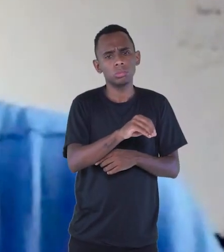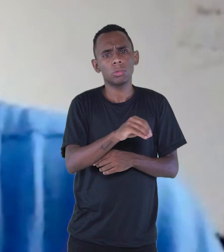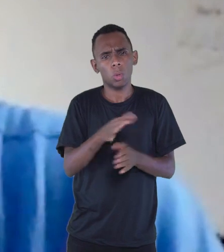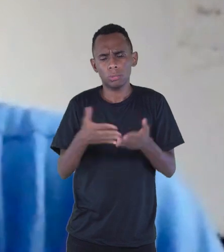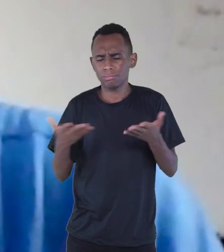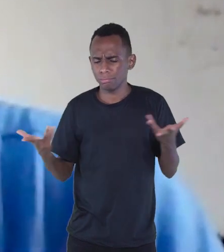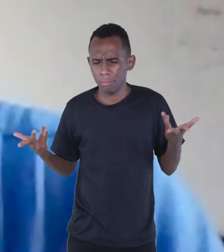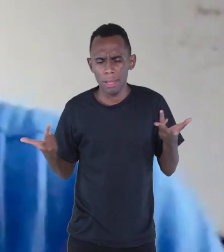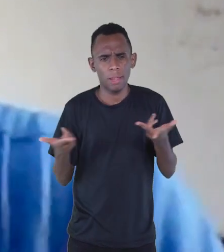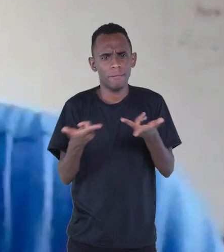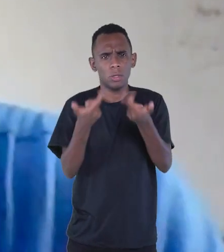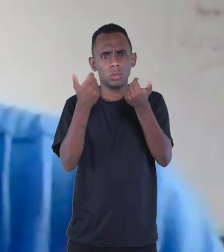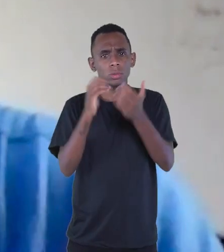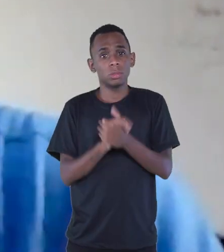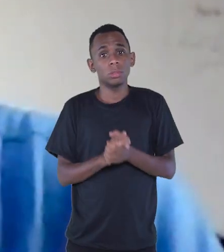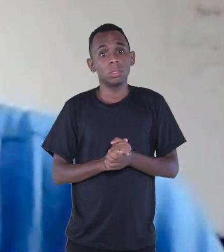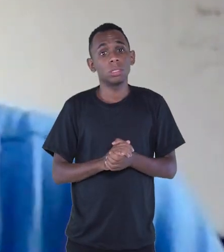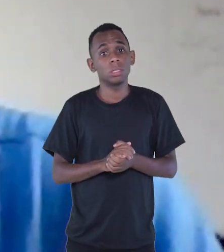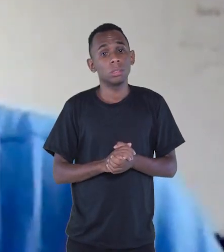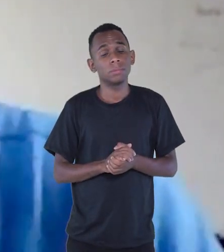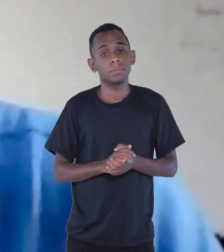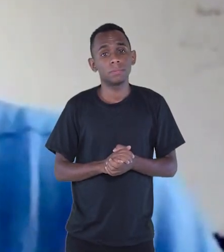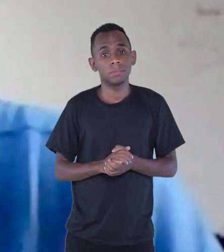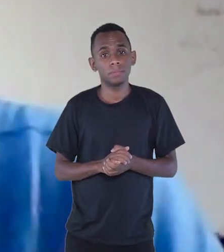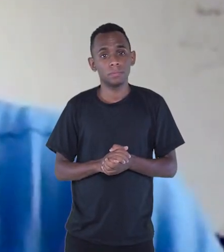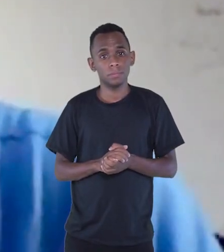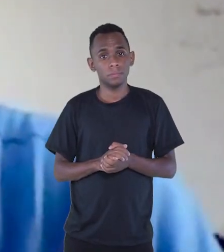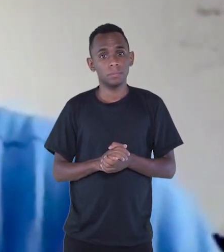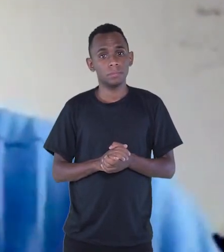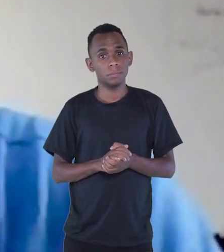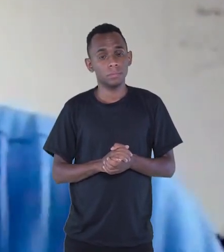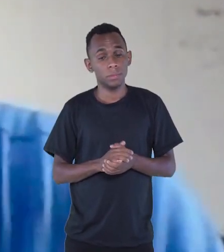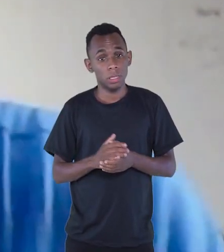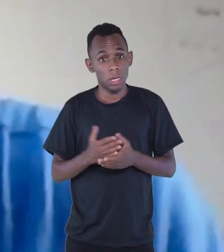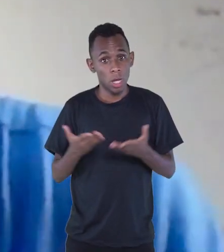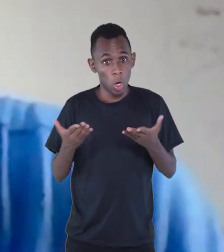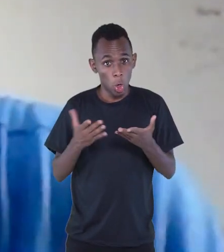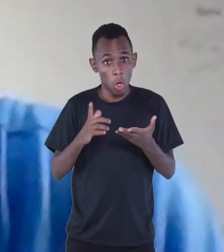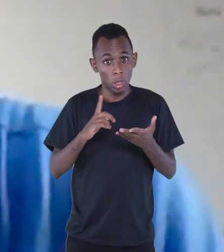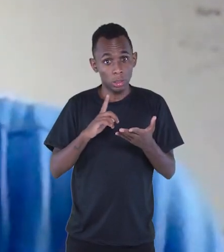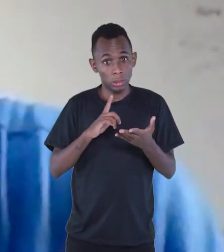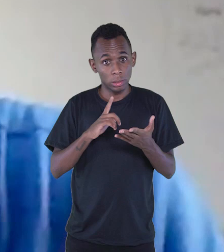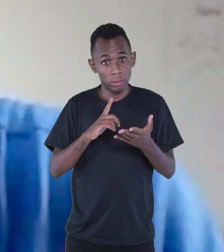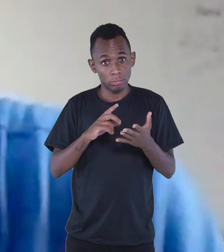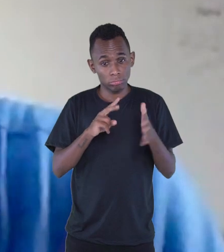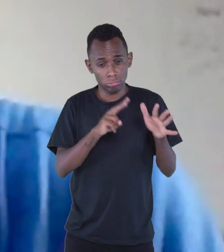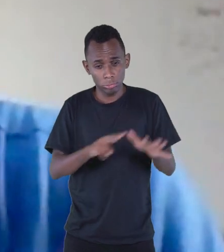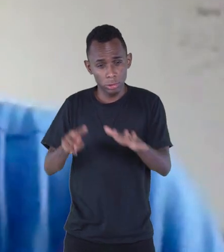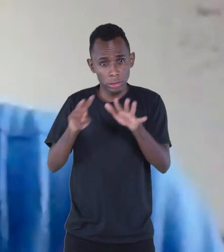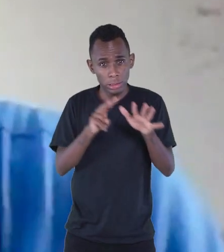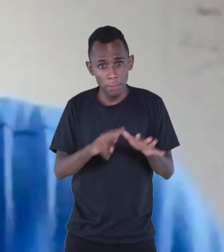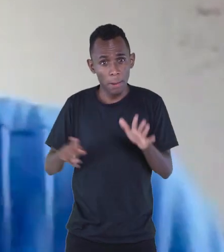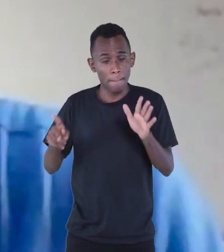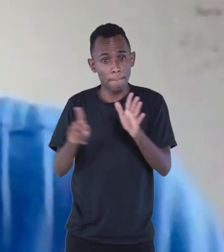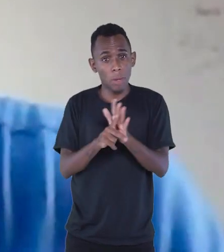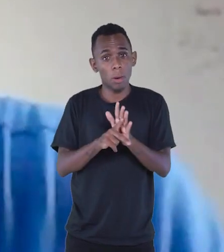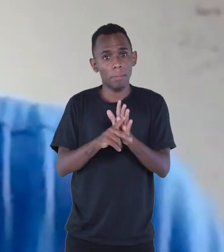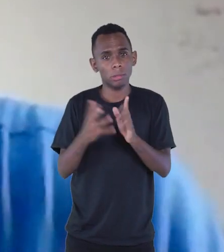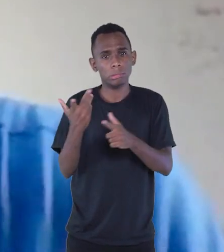maravilhoso, que teve alguns números. Depois teve um movimento agora, eles fizeram Semanas de Arte Moderna aqui em Divinópolis,